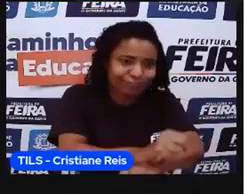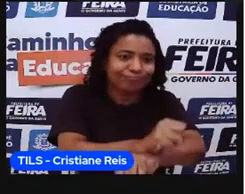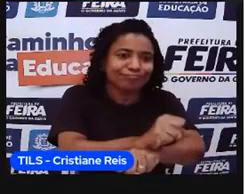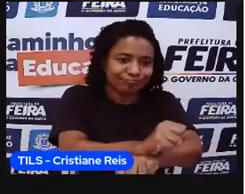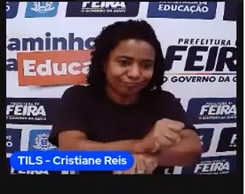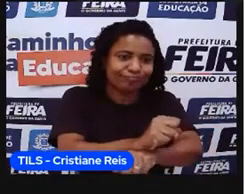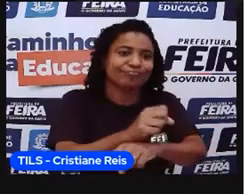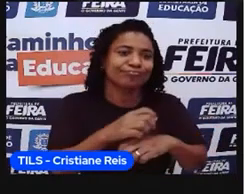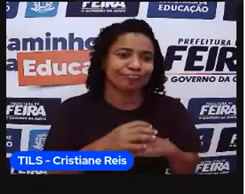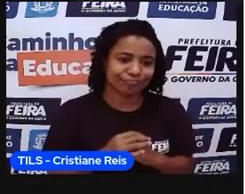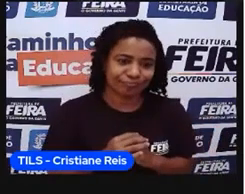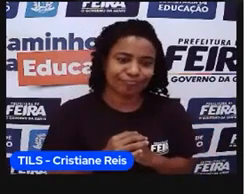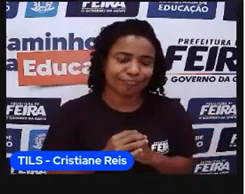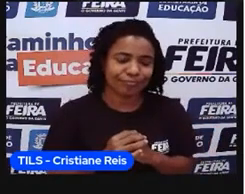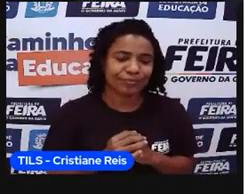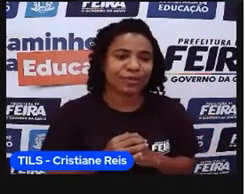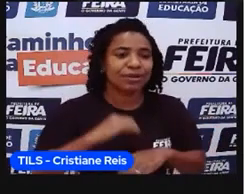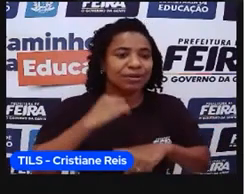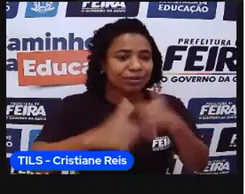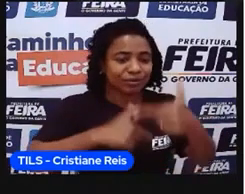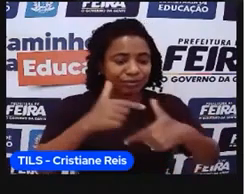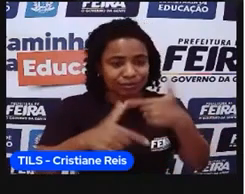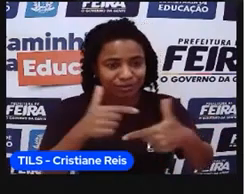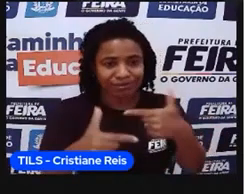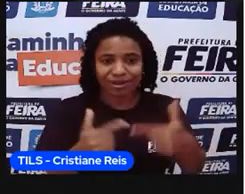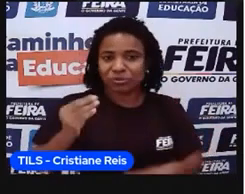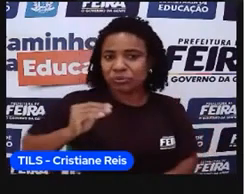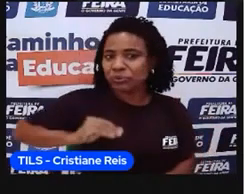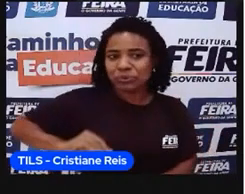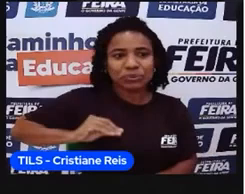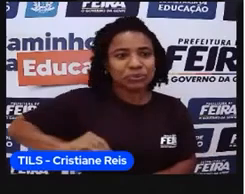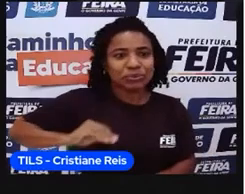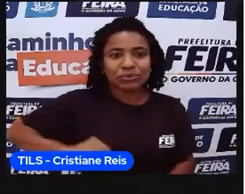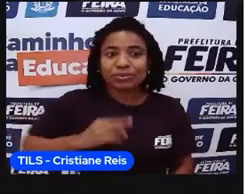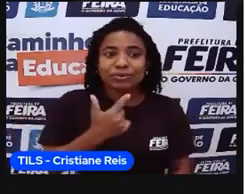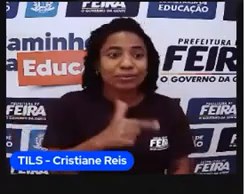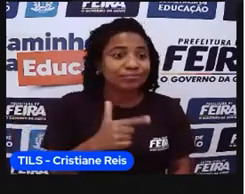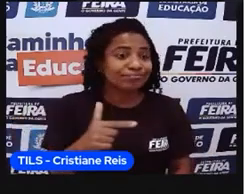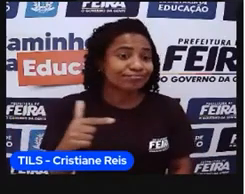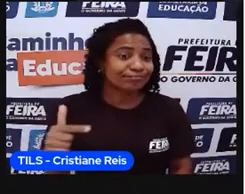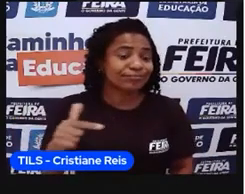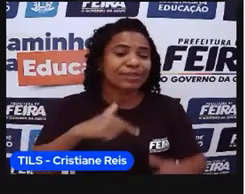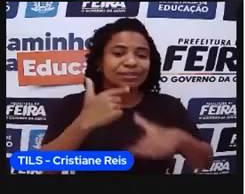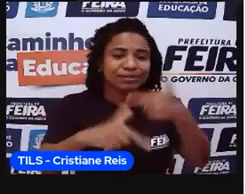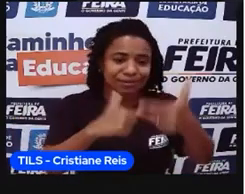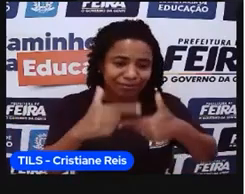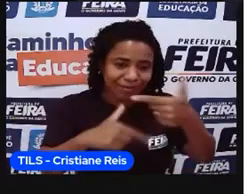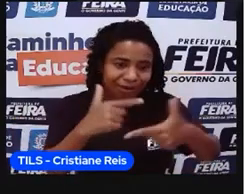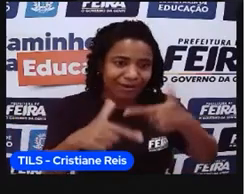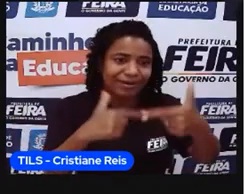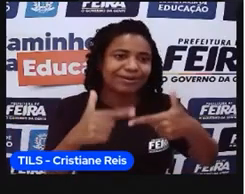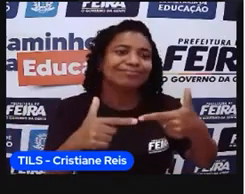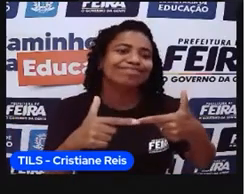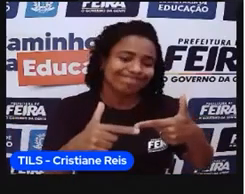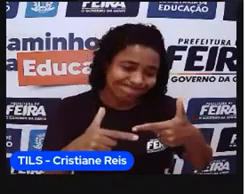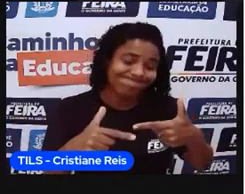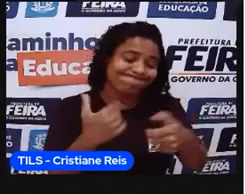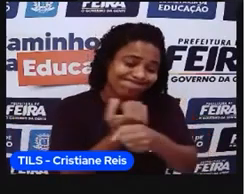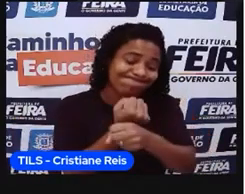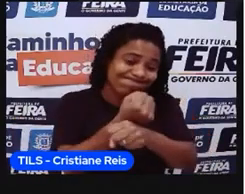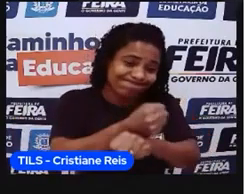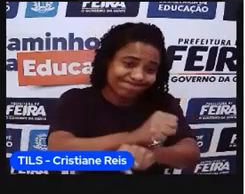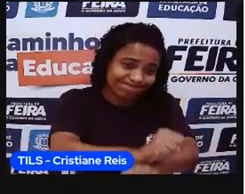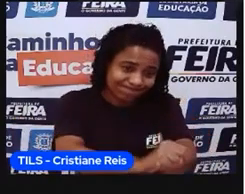não tinha, assim, né, trabalhadores assalariados, então eles trabalhavam aí mesmo, infelizmente, na base do trabalho